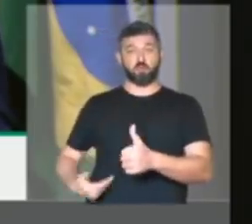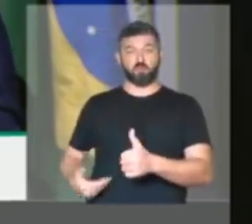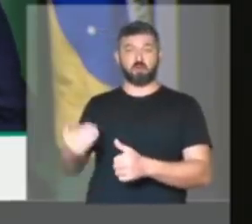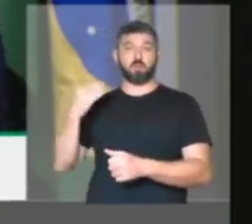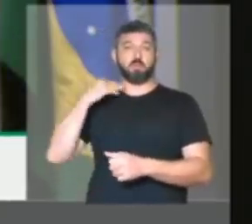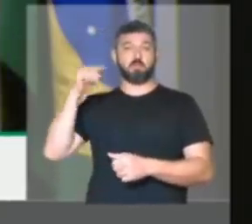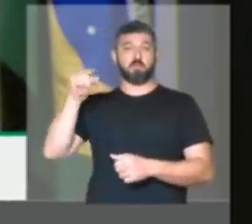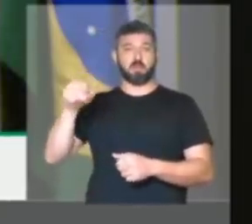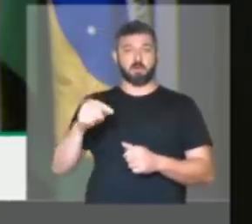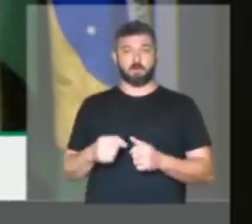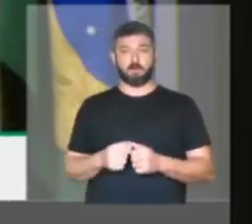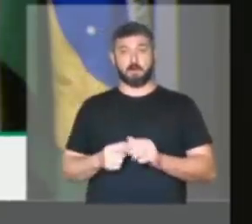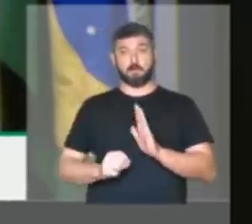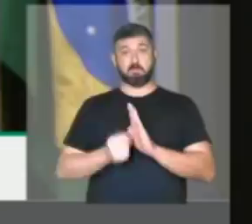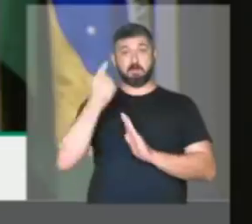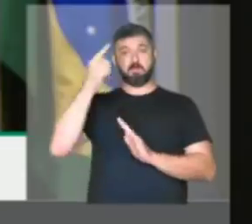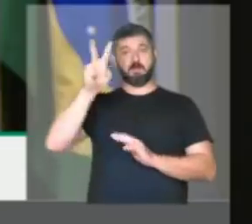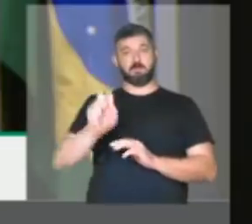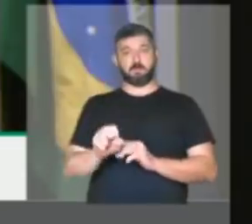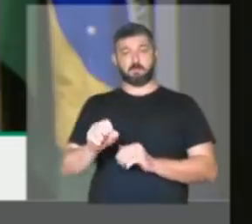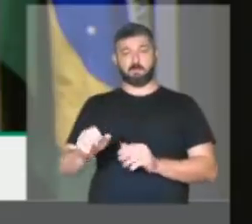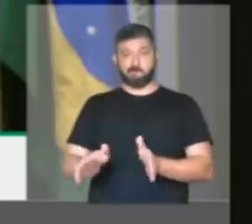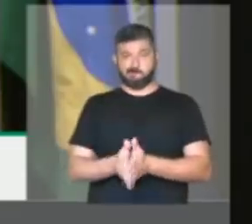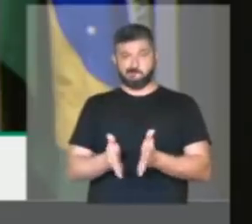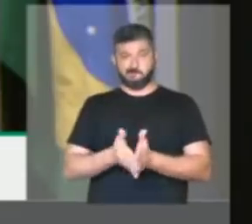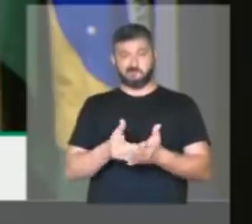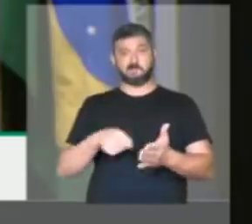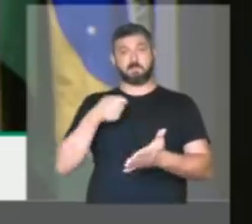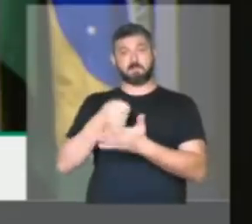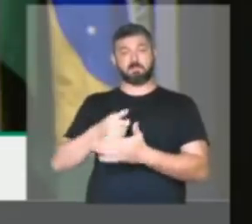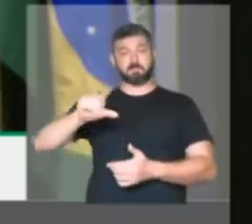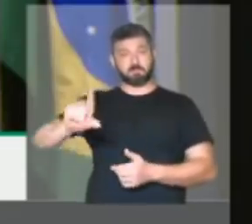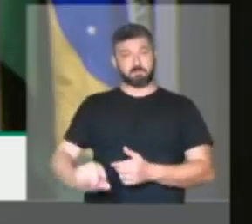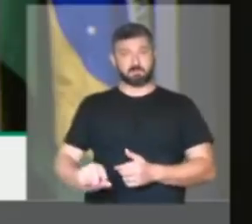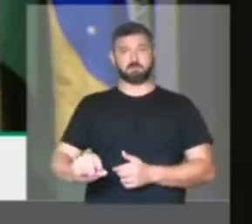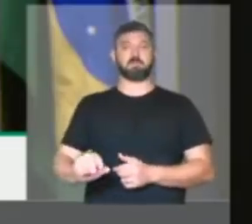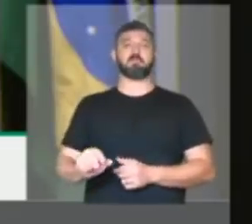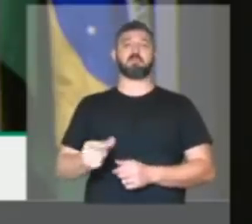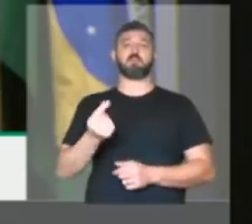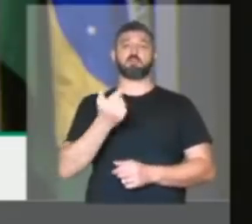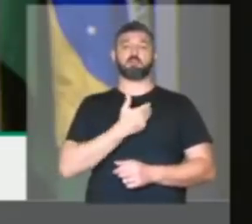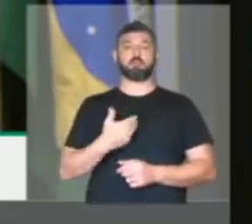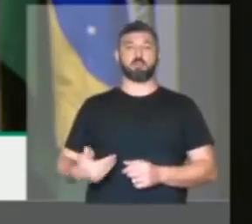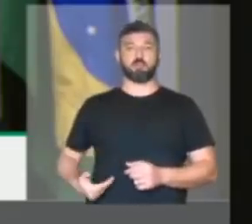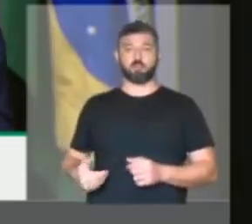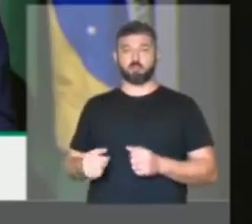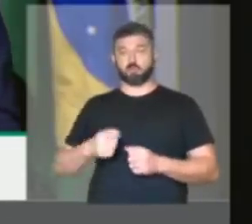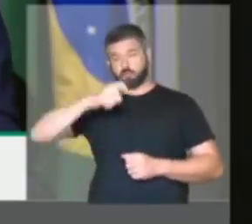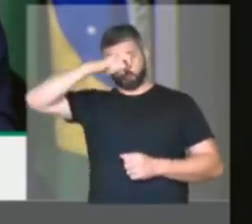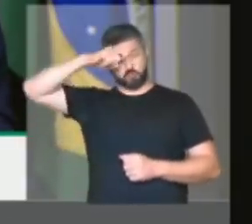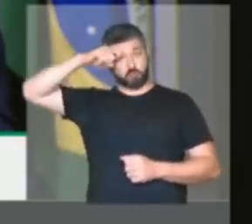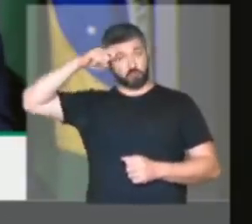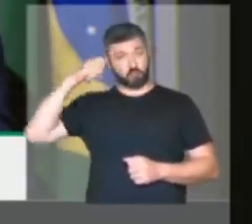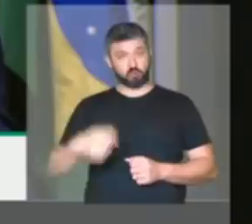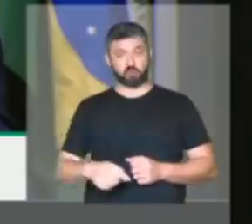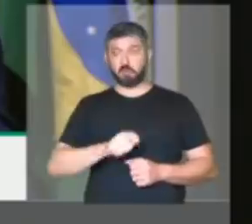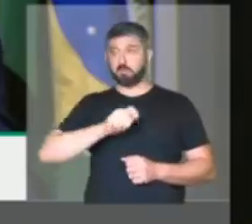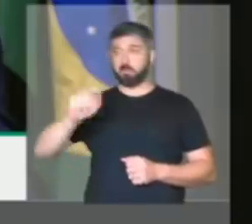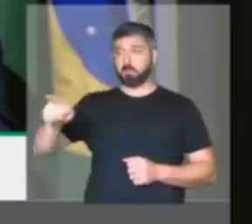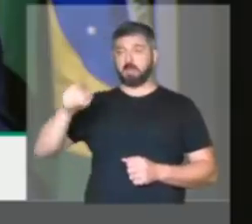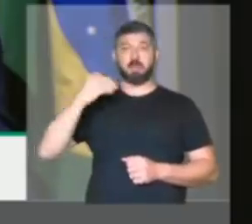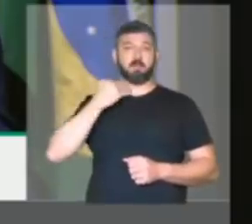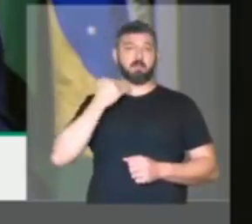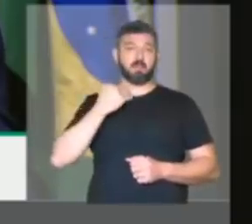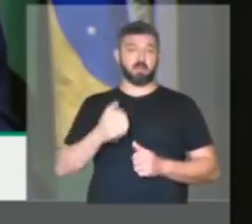os bancos. É a primeira vez que os mais pobres pagam tão pouco do dinheiro público, do dinheiro suado do seu trabalho,